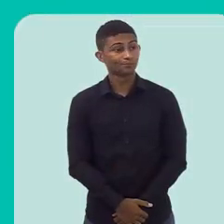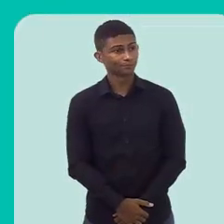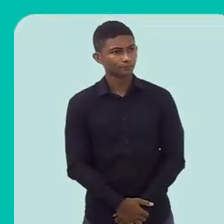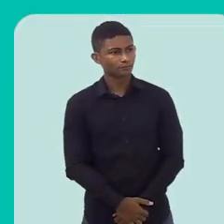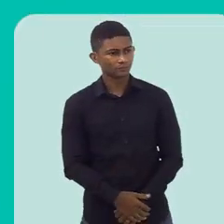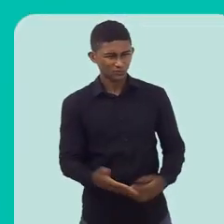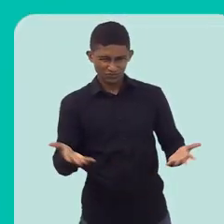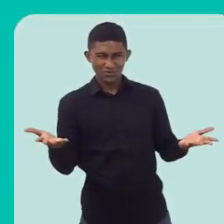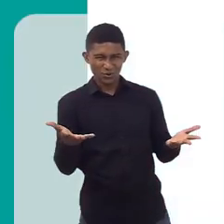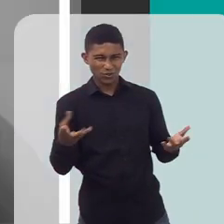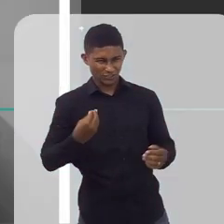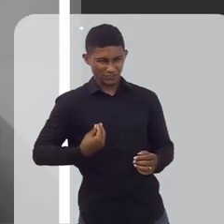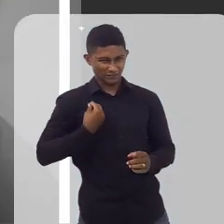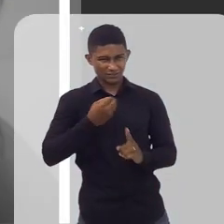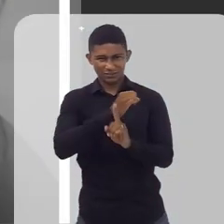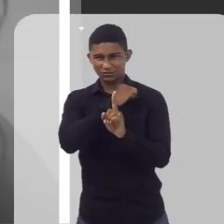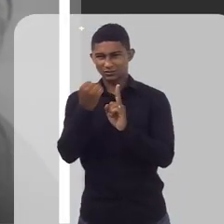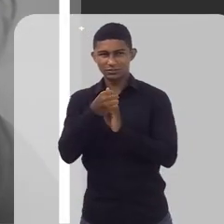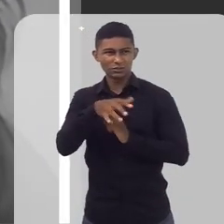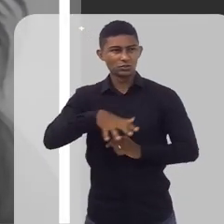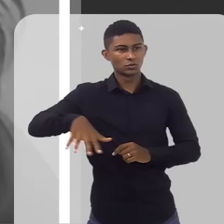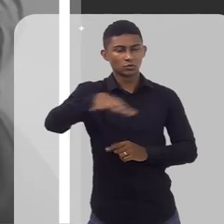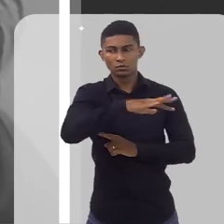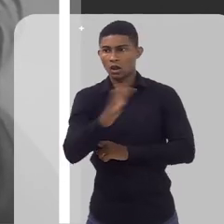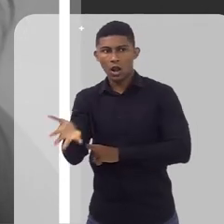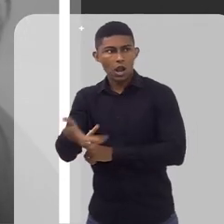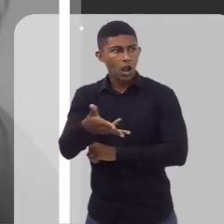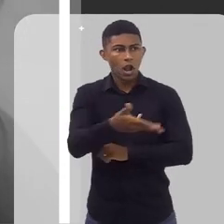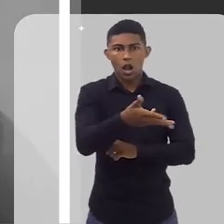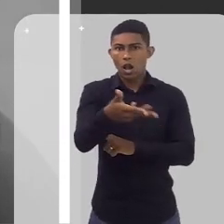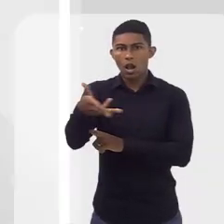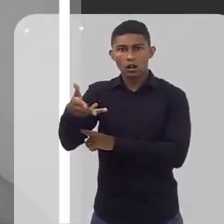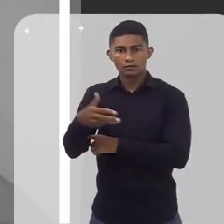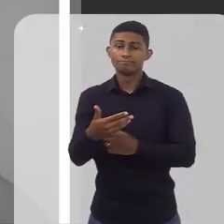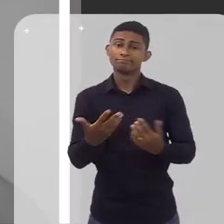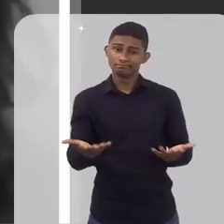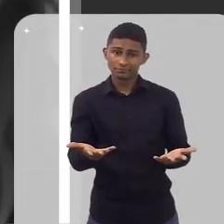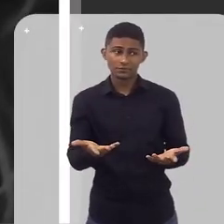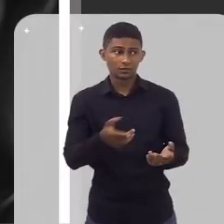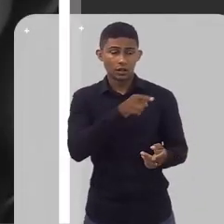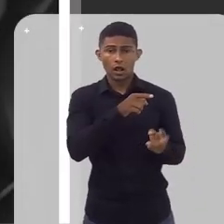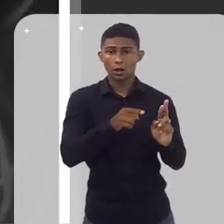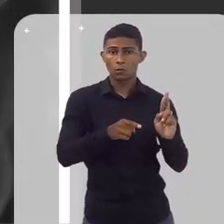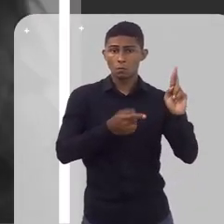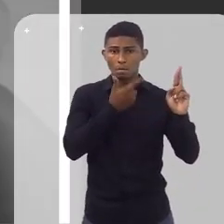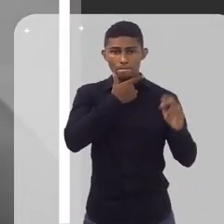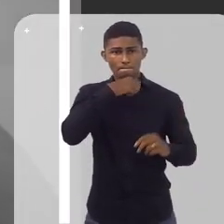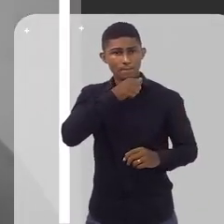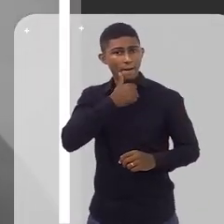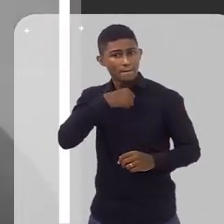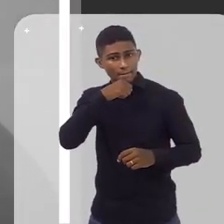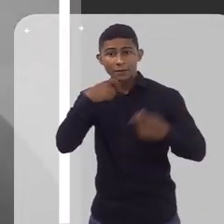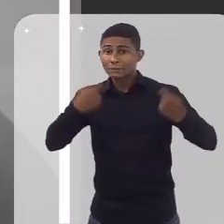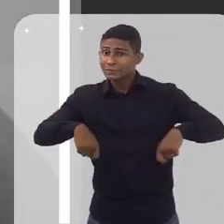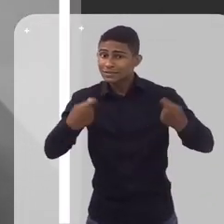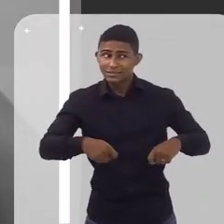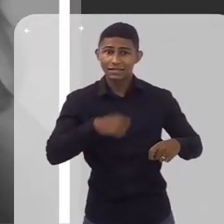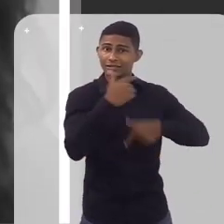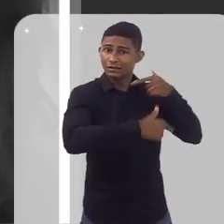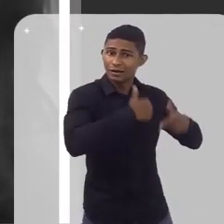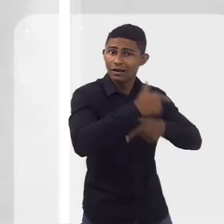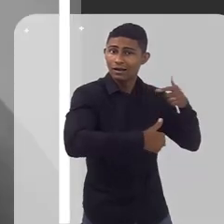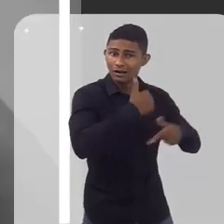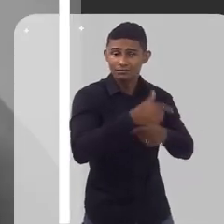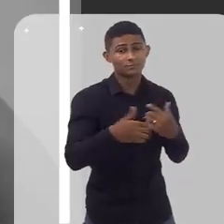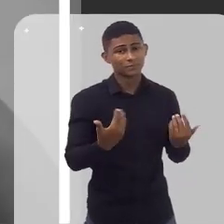A vida moderna hoje, ela é muito corrida, né? Então, quem cuida da criança, também tem que trabalhar, tem que